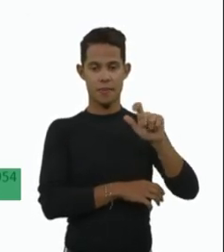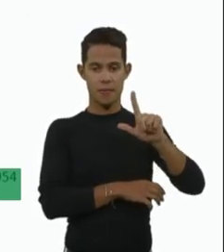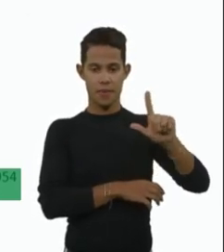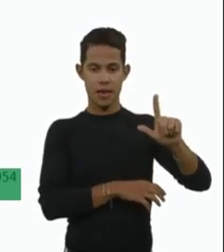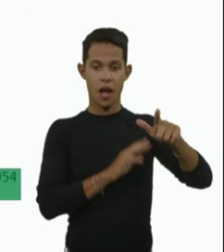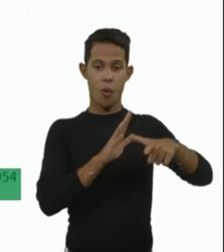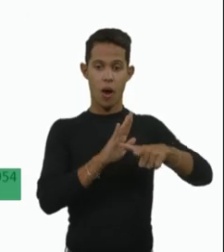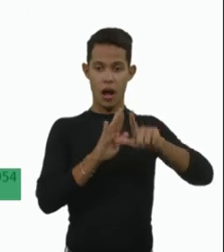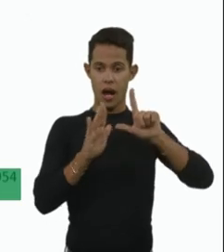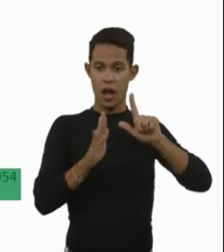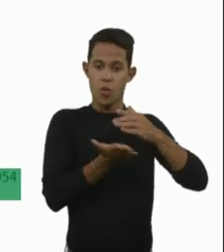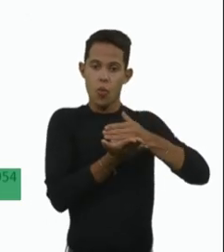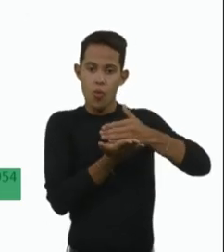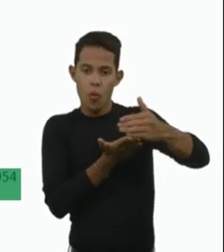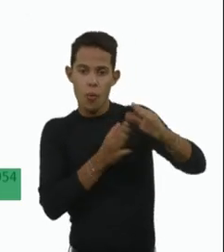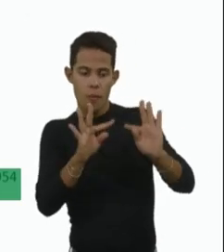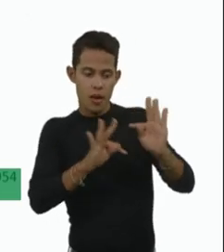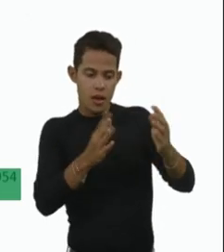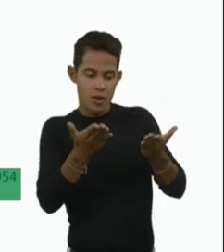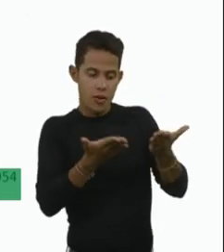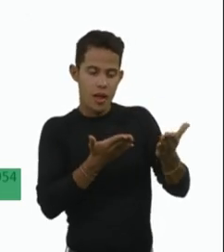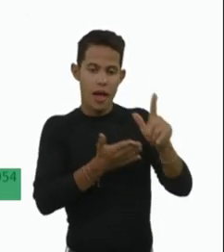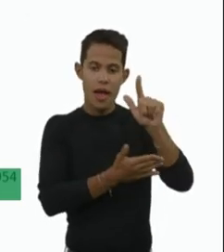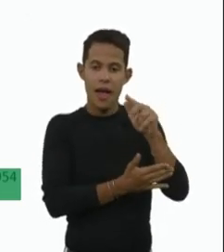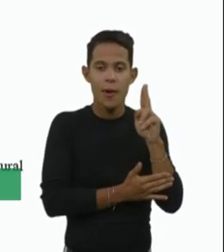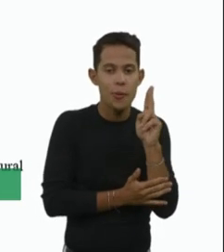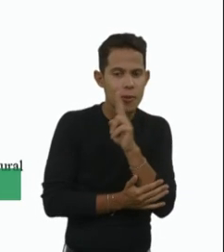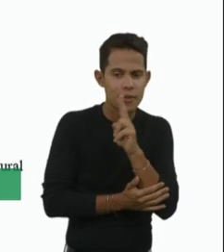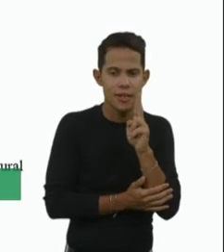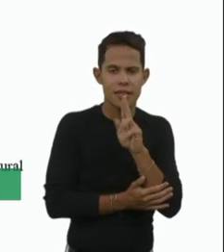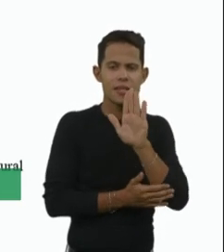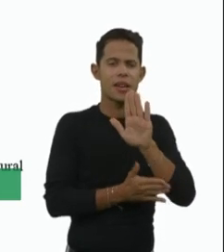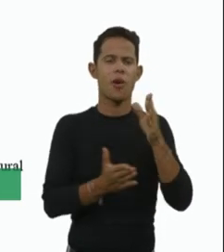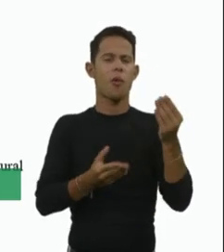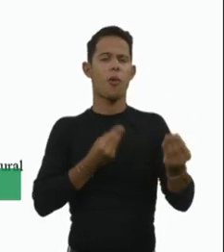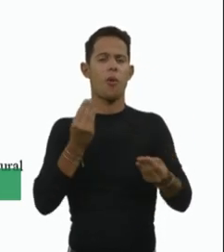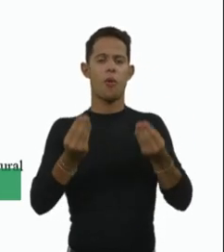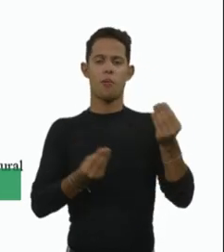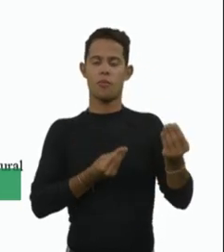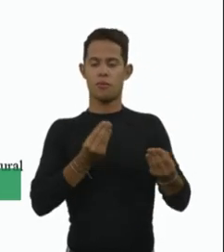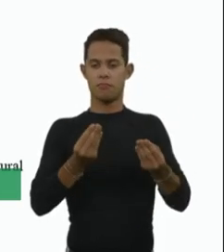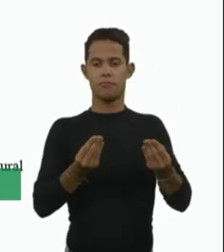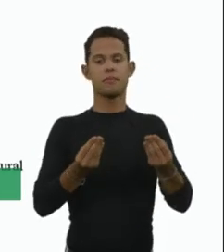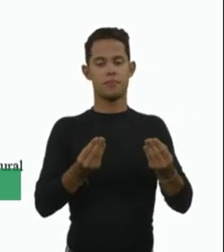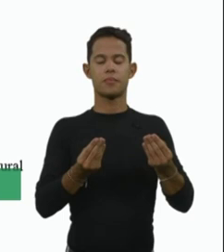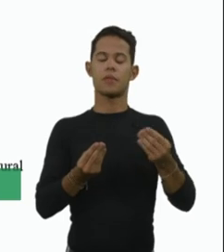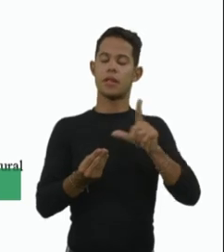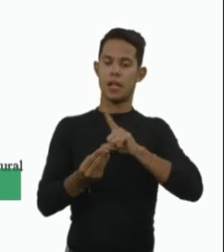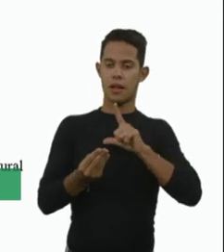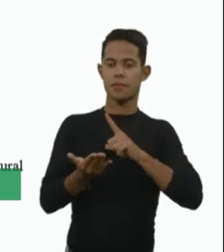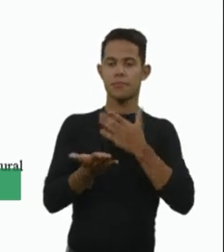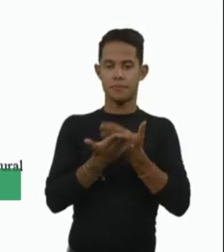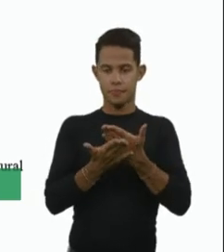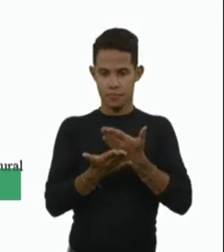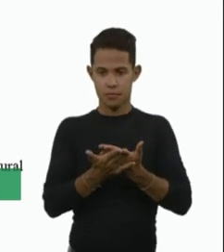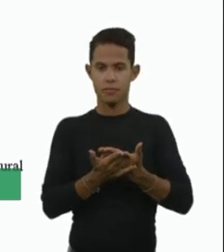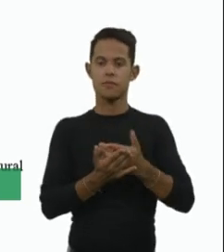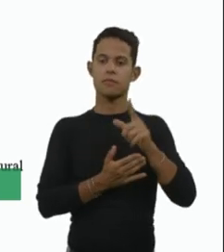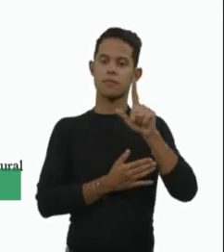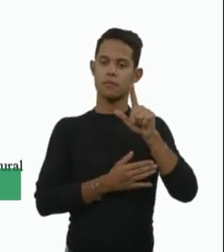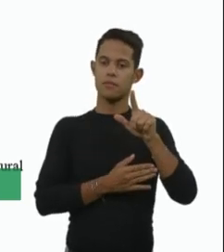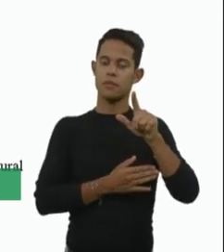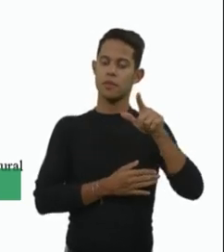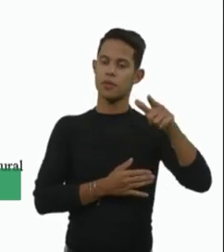o início do tratamento ele é uma urgência. Por que que eu digo isso? Né, porque a gente já tem estudos, né, e essa fase já é bem batida,